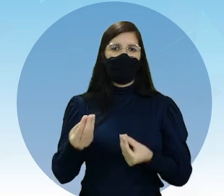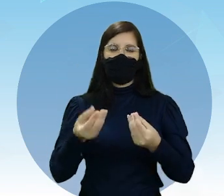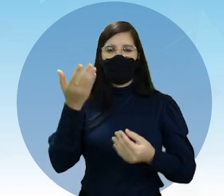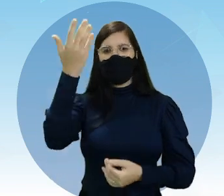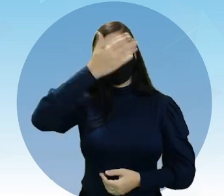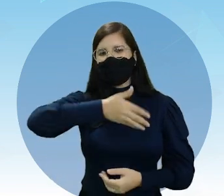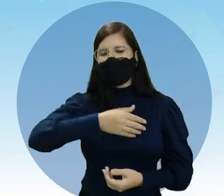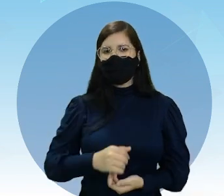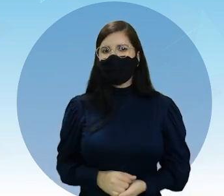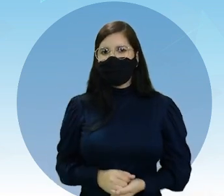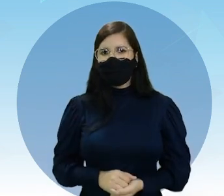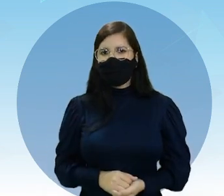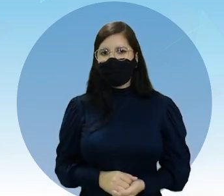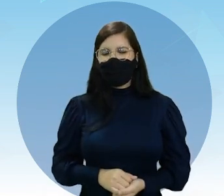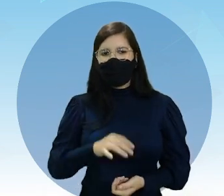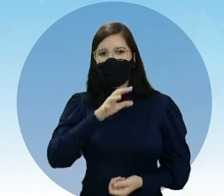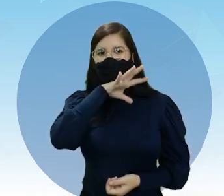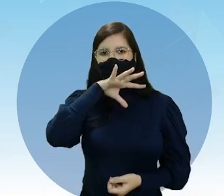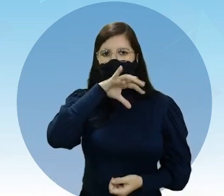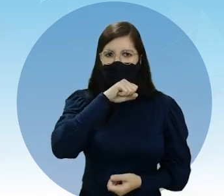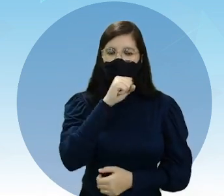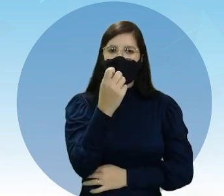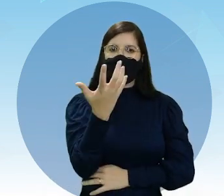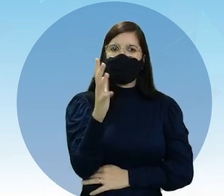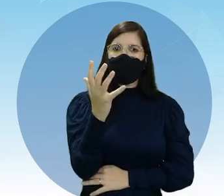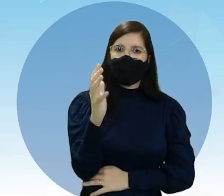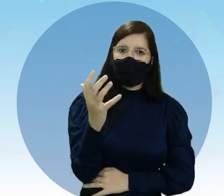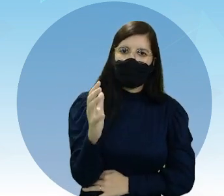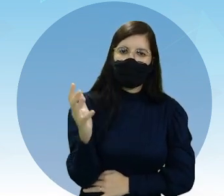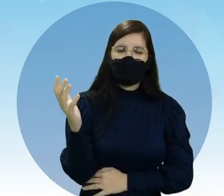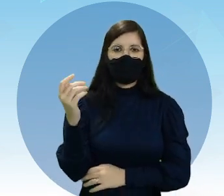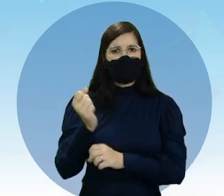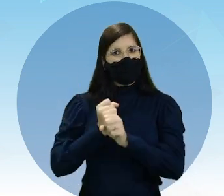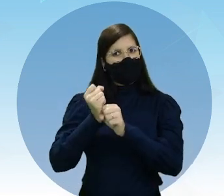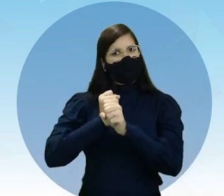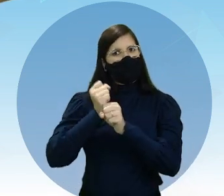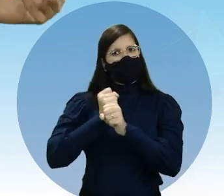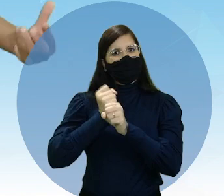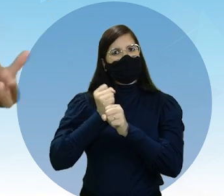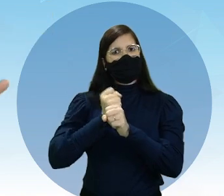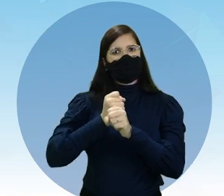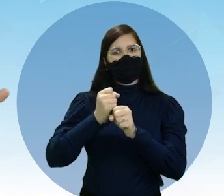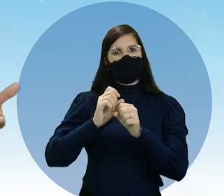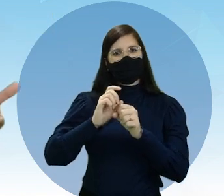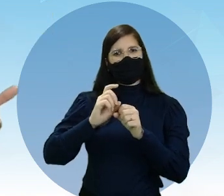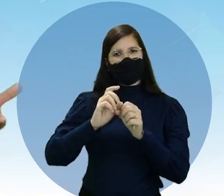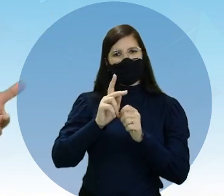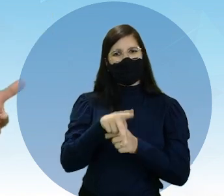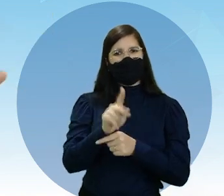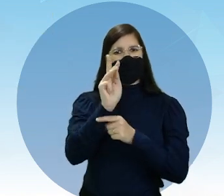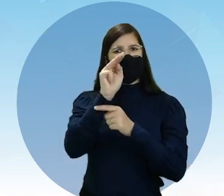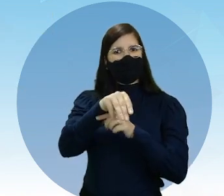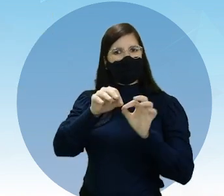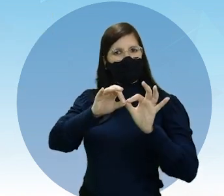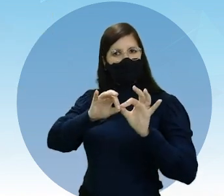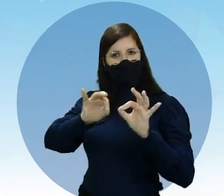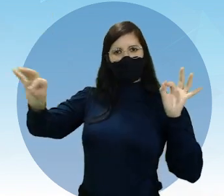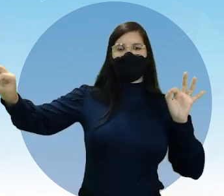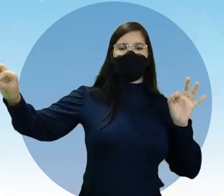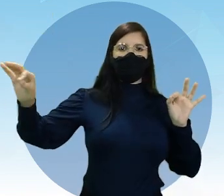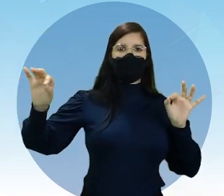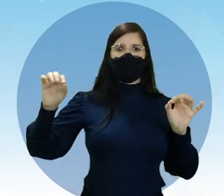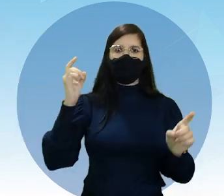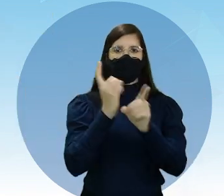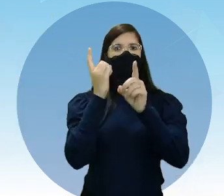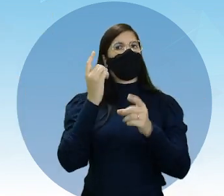animais e essas plantas, elas estavam a quilômetros de distância? E eram um